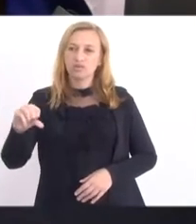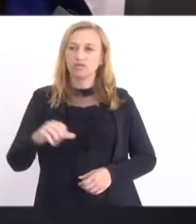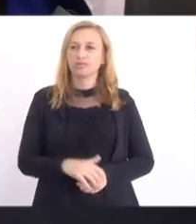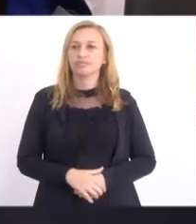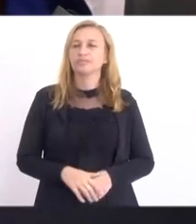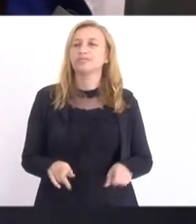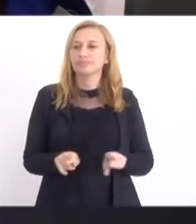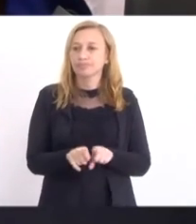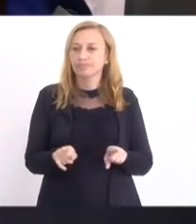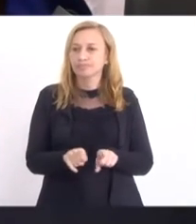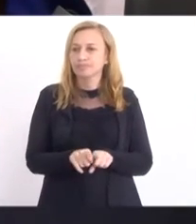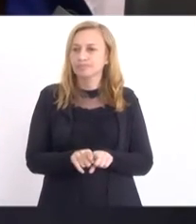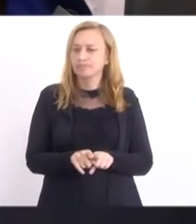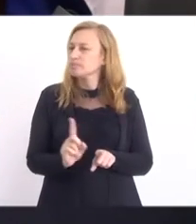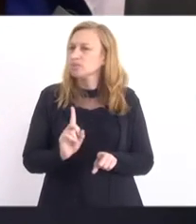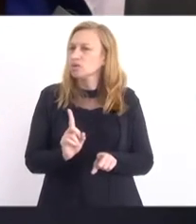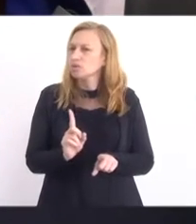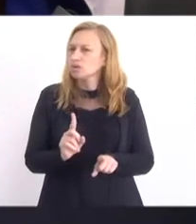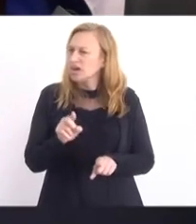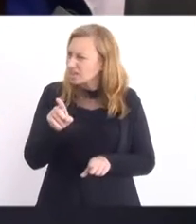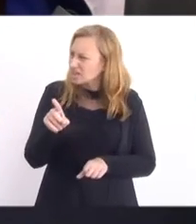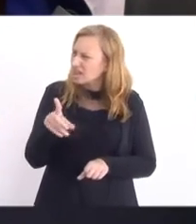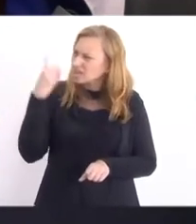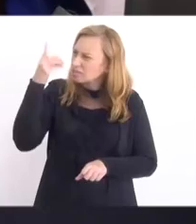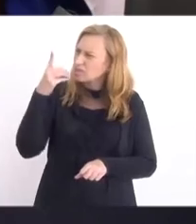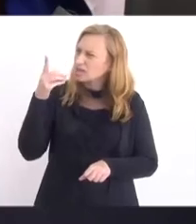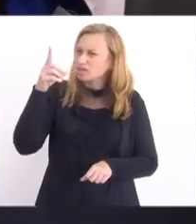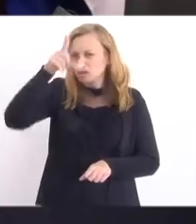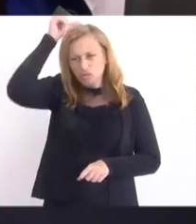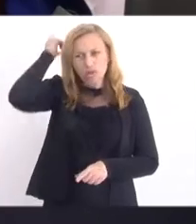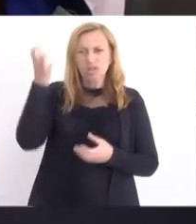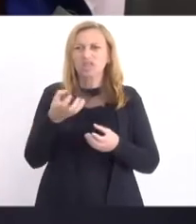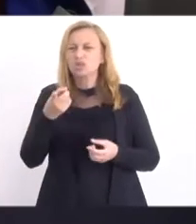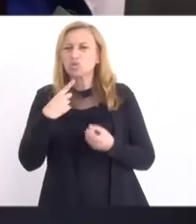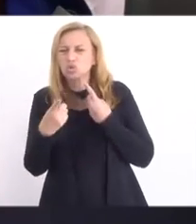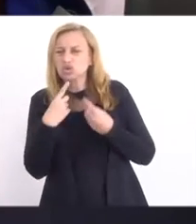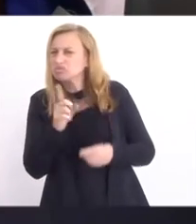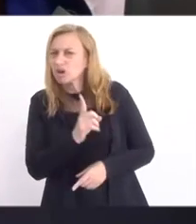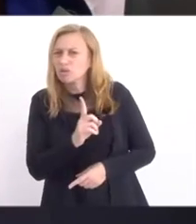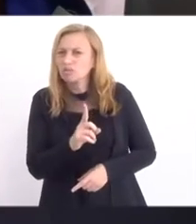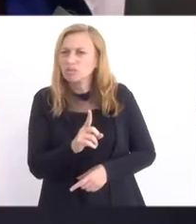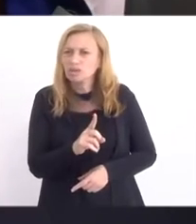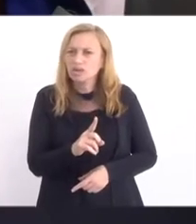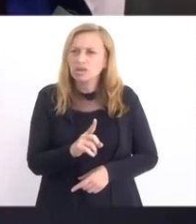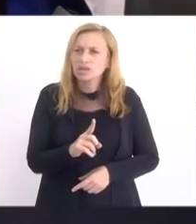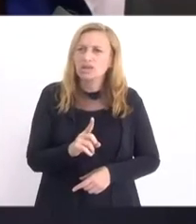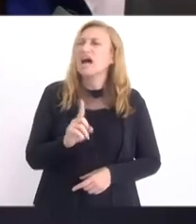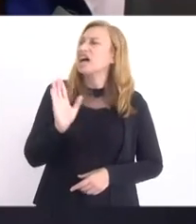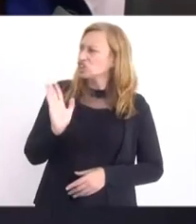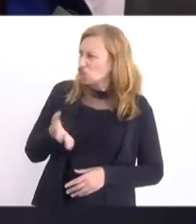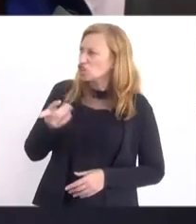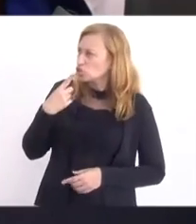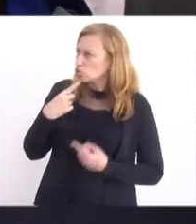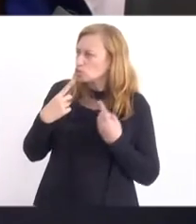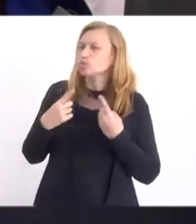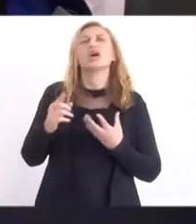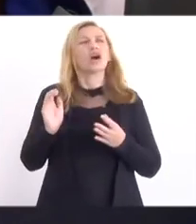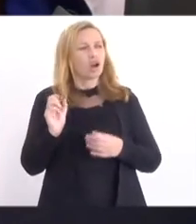Também. Não, Era isso que o deputado Alessal queria discutir? Não? Ah, você já tinha discutido.